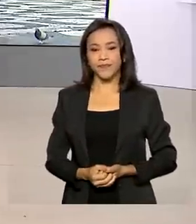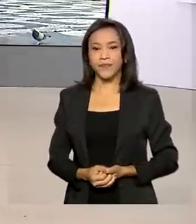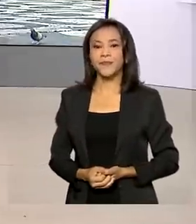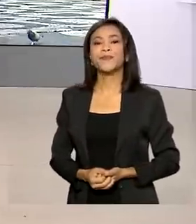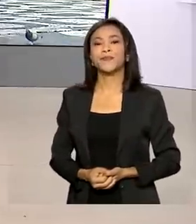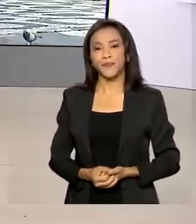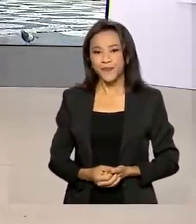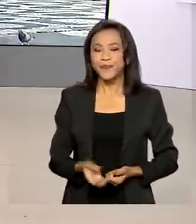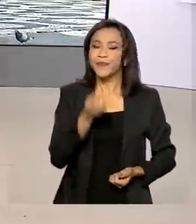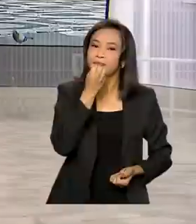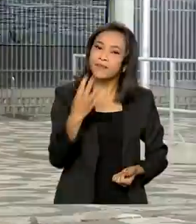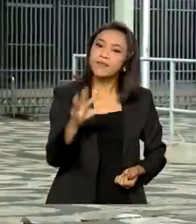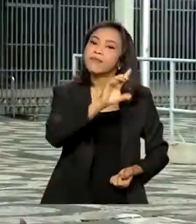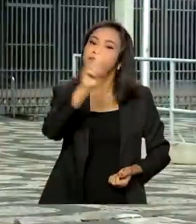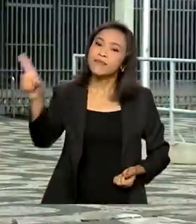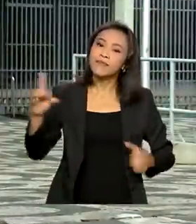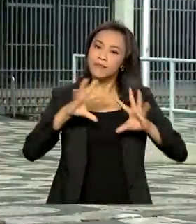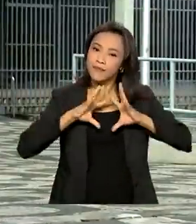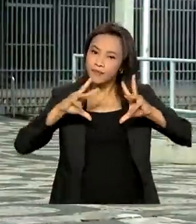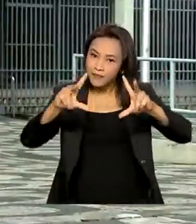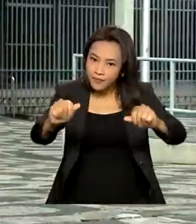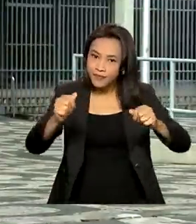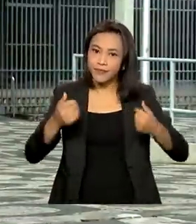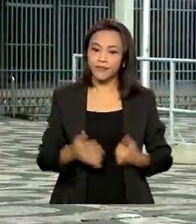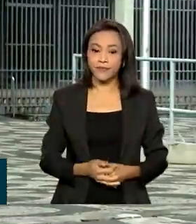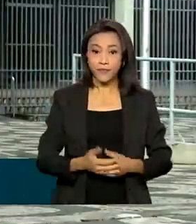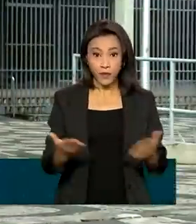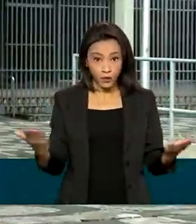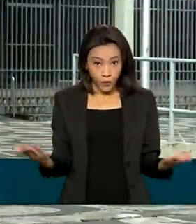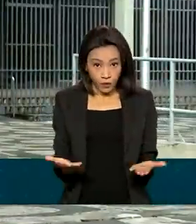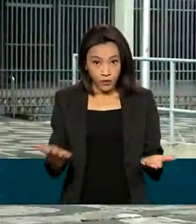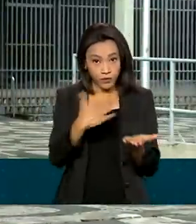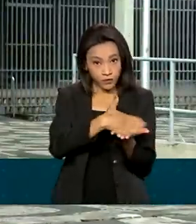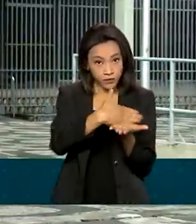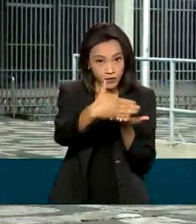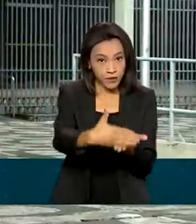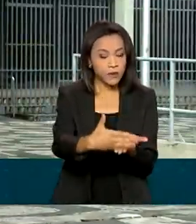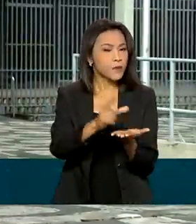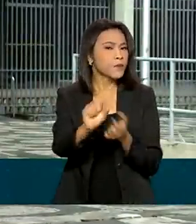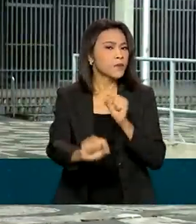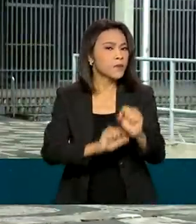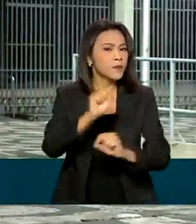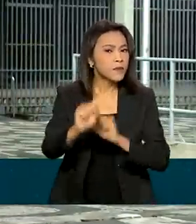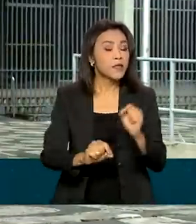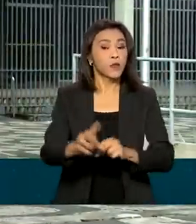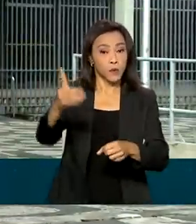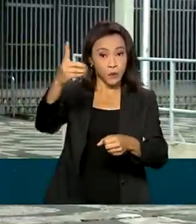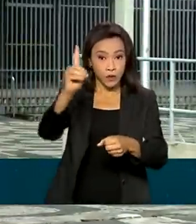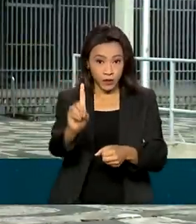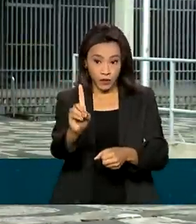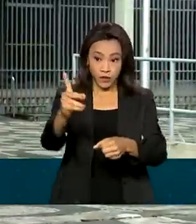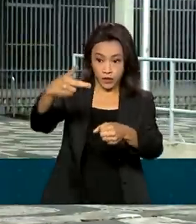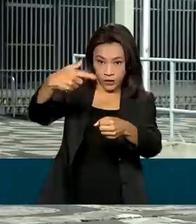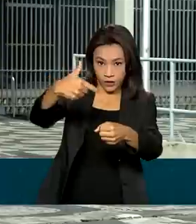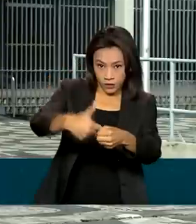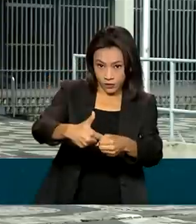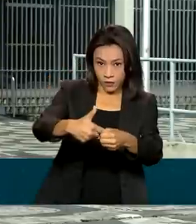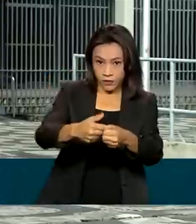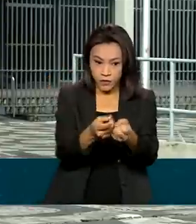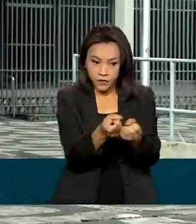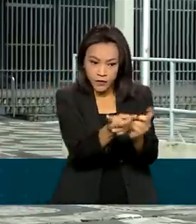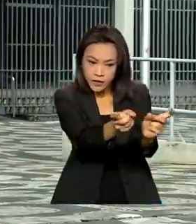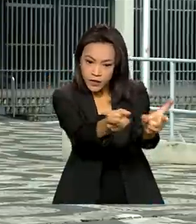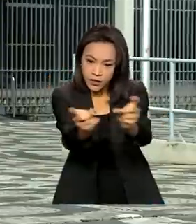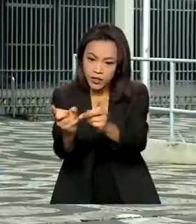Bom dia, Renata. Bom dia a todos. A partir de hoje, o preço do diesel vendido pela Petrobras às distribuidoras